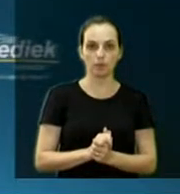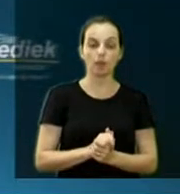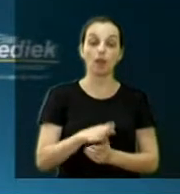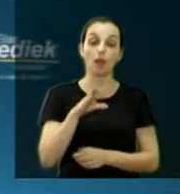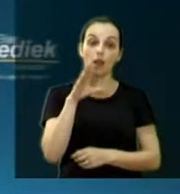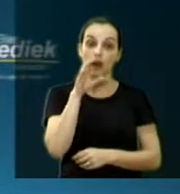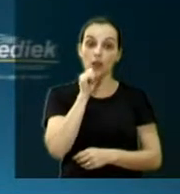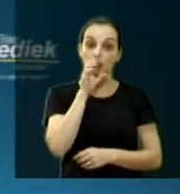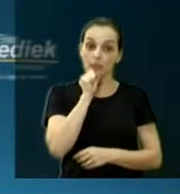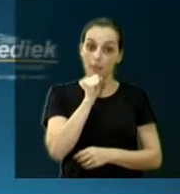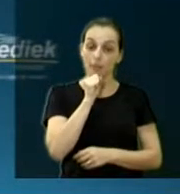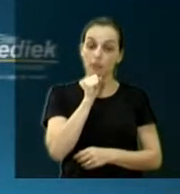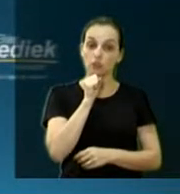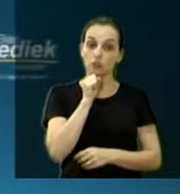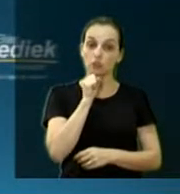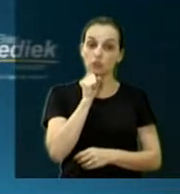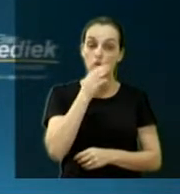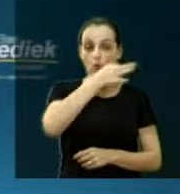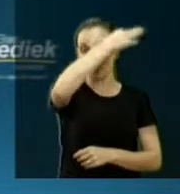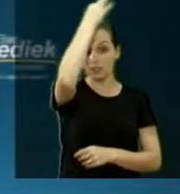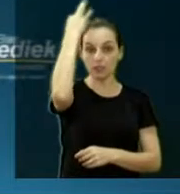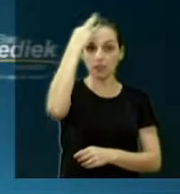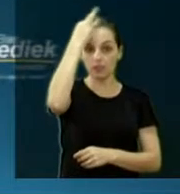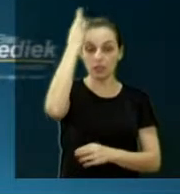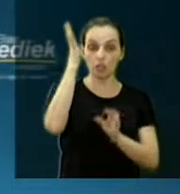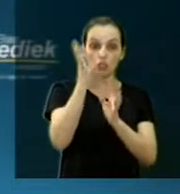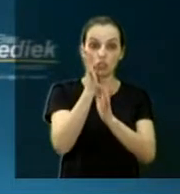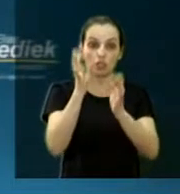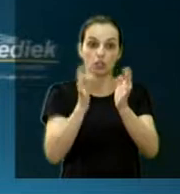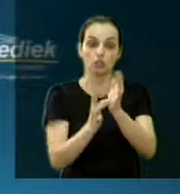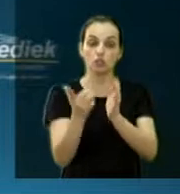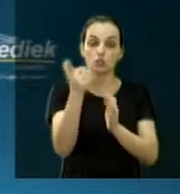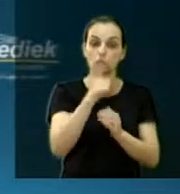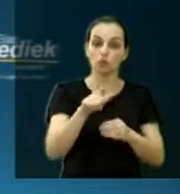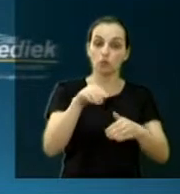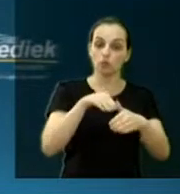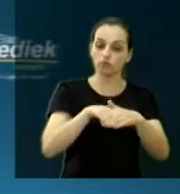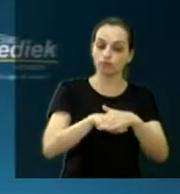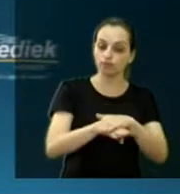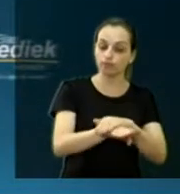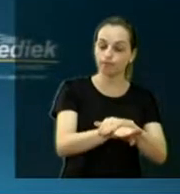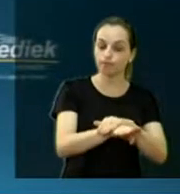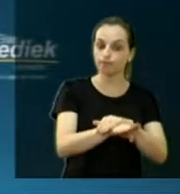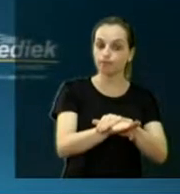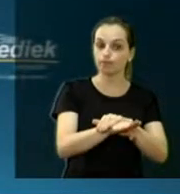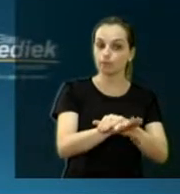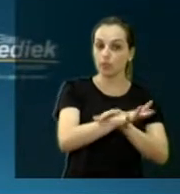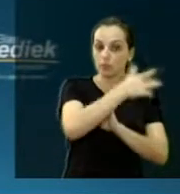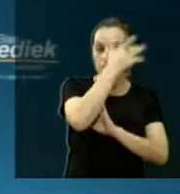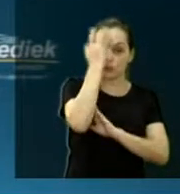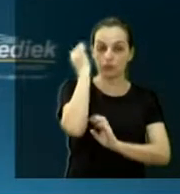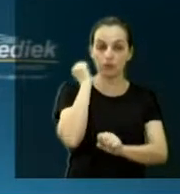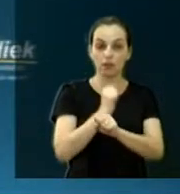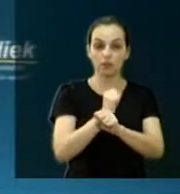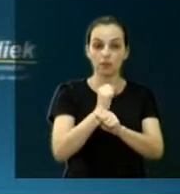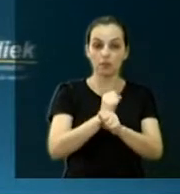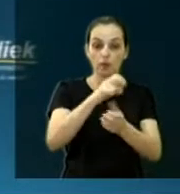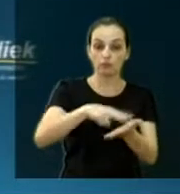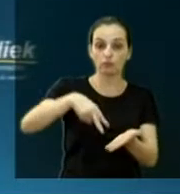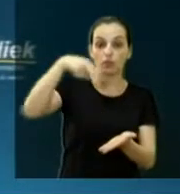No sábado de Aleluia, Jesus permanece no sepulcro, na Vigília Pascal. Os fiéis ainda estão à espera, na esperança da ressurreição.